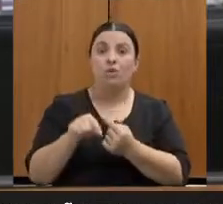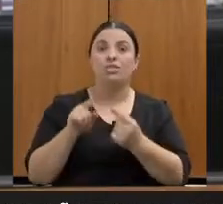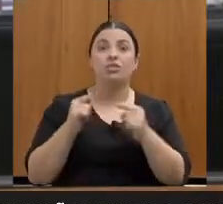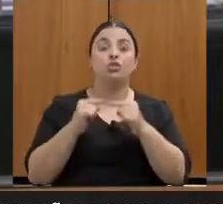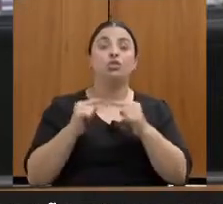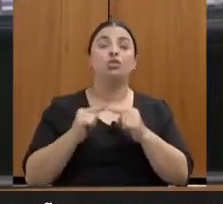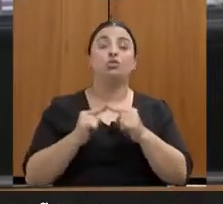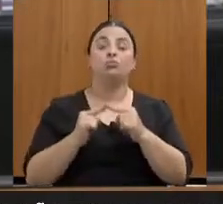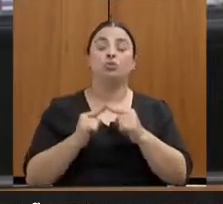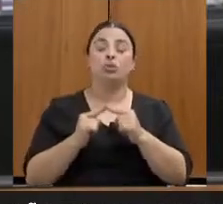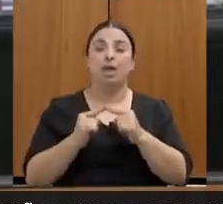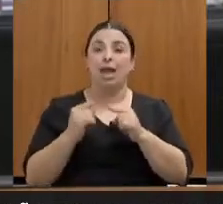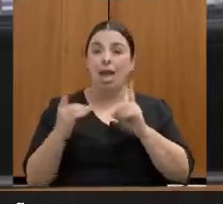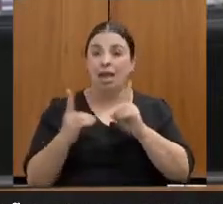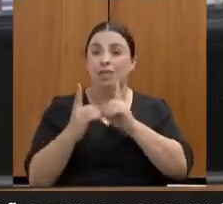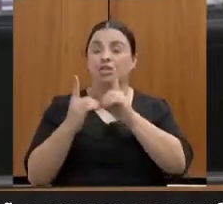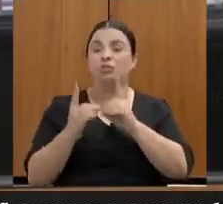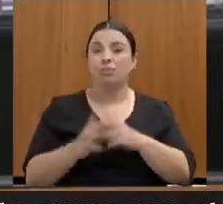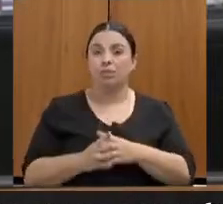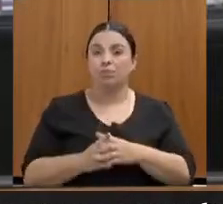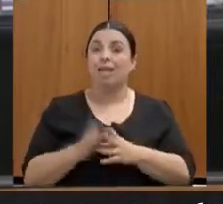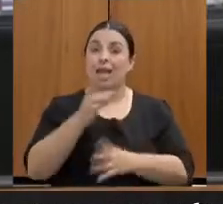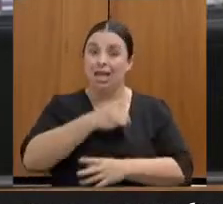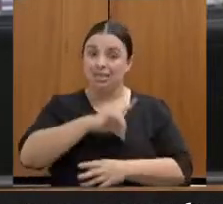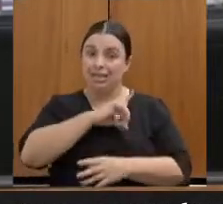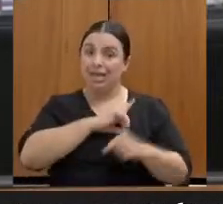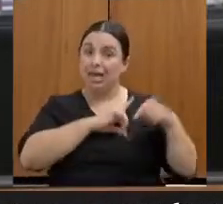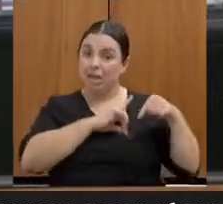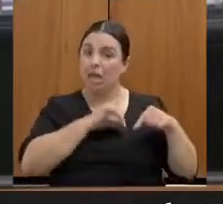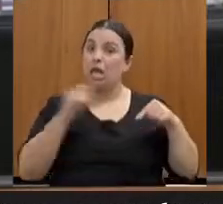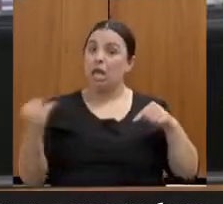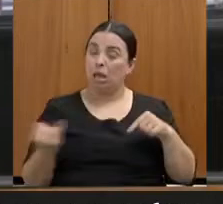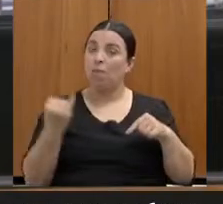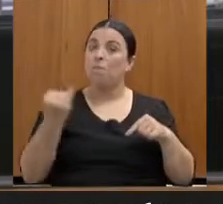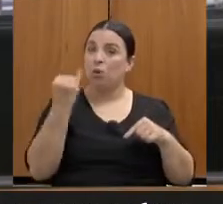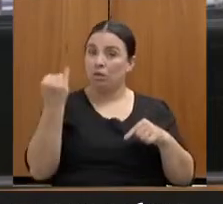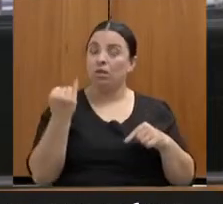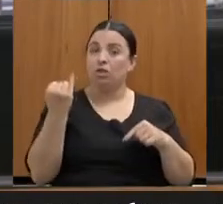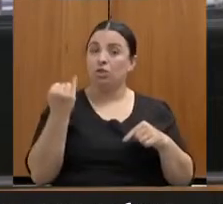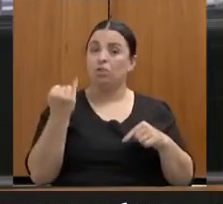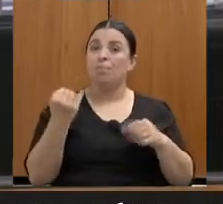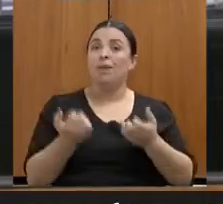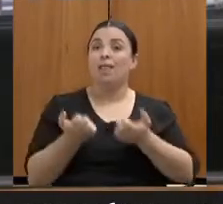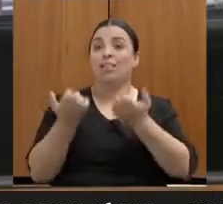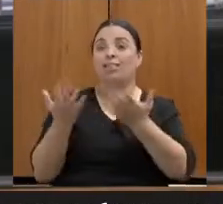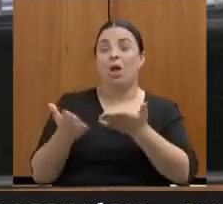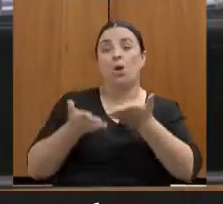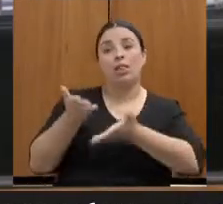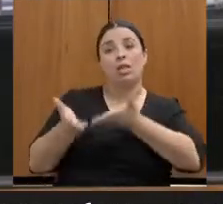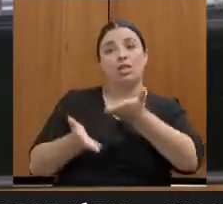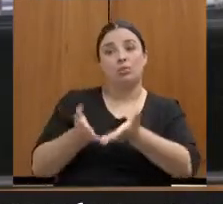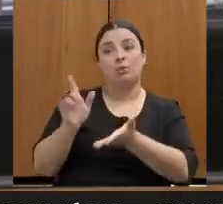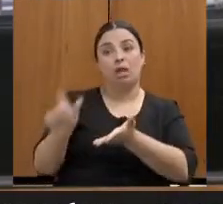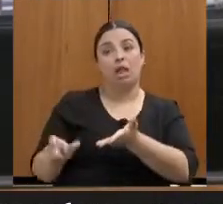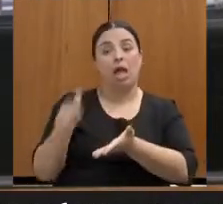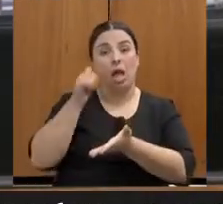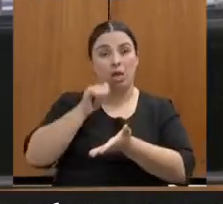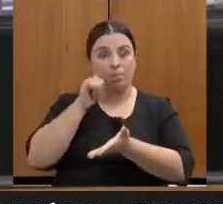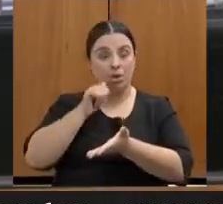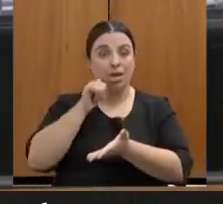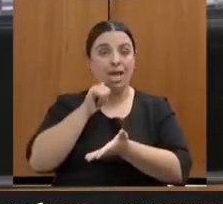são importantíssimas, mas muito importantes mesmo, no atendimento às nossas mulheres, o que vai nos